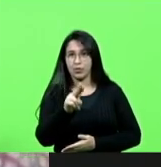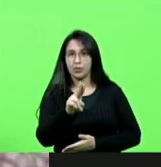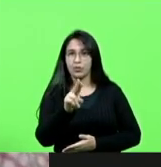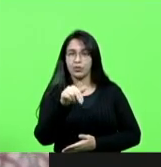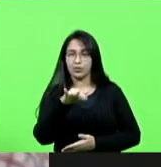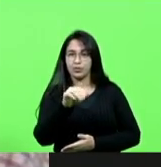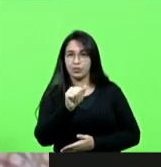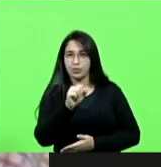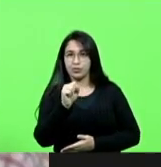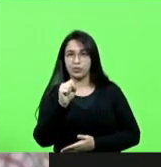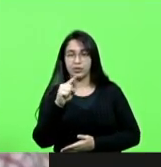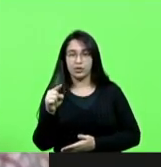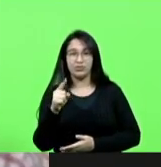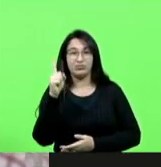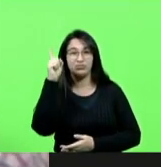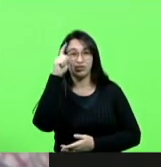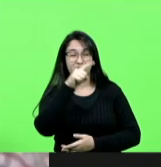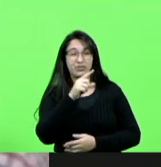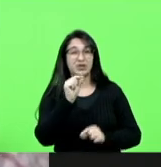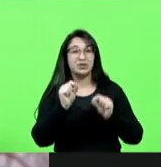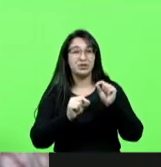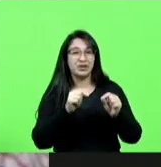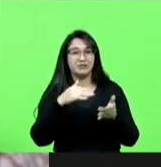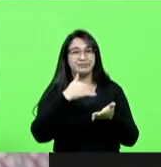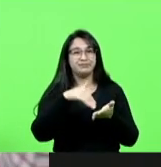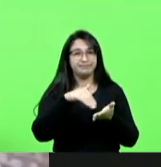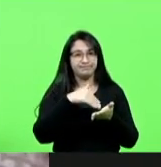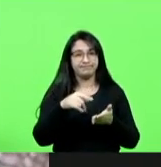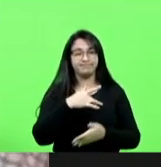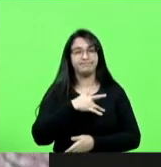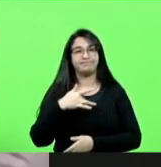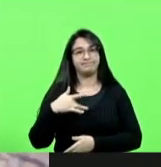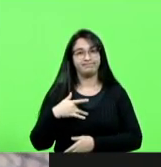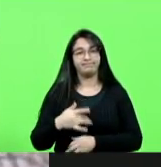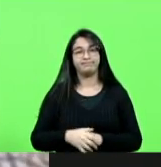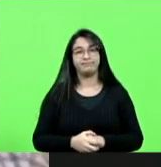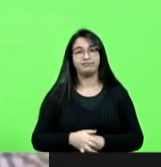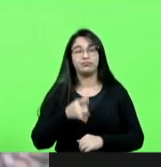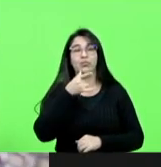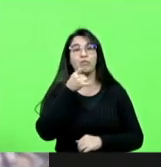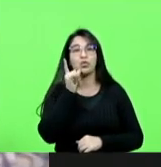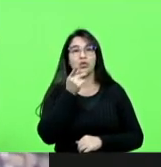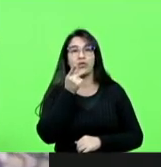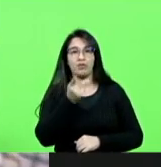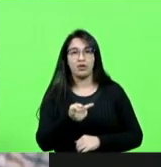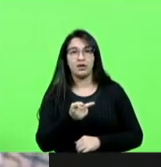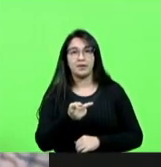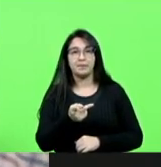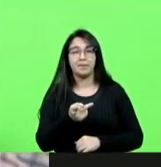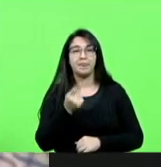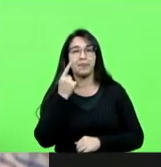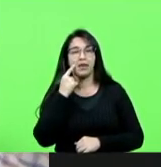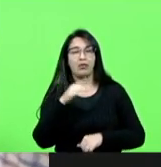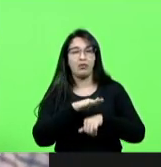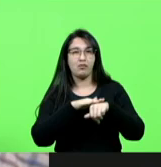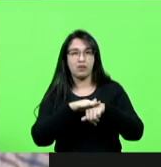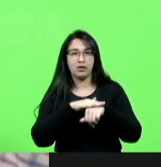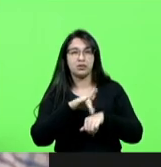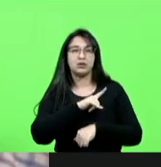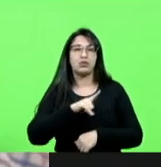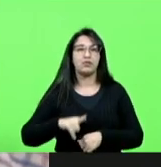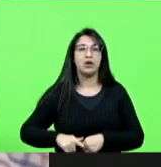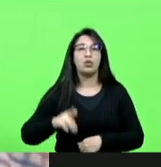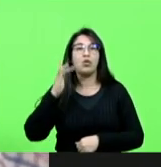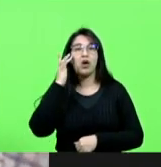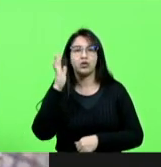com o secretário de Saúde. Quando ontem eu disse, olha, vamos falar com o governador, eu acho que o governador